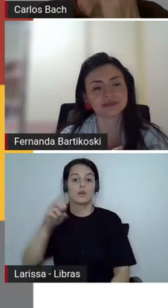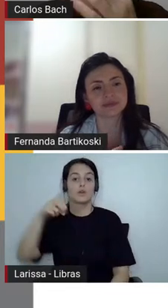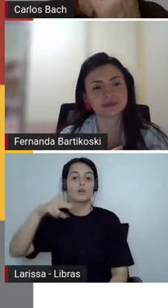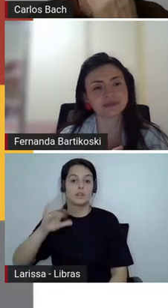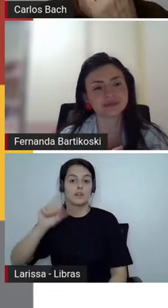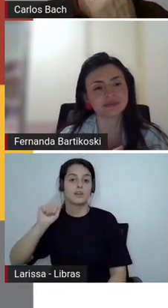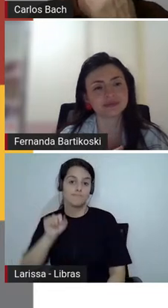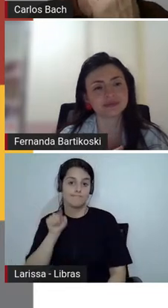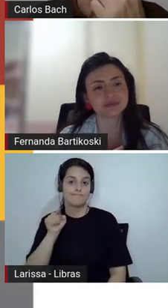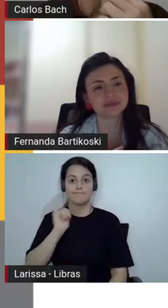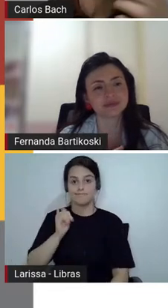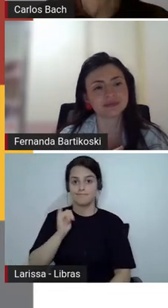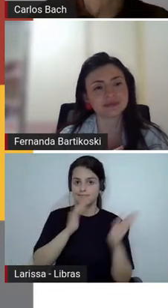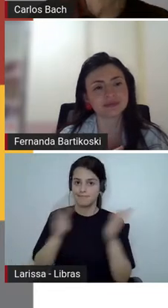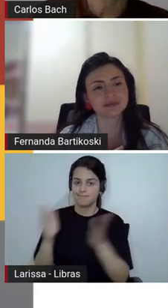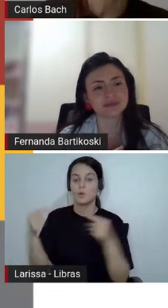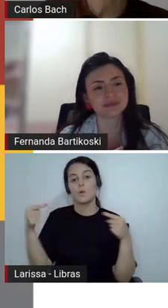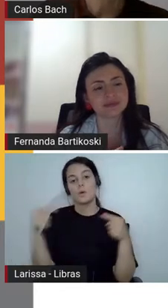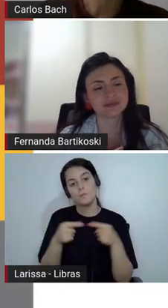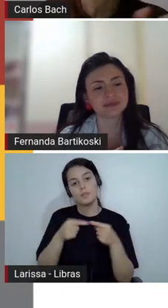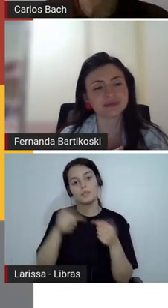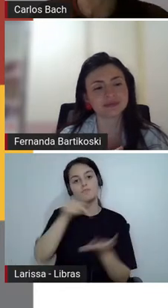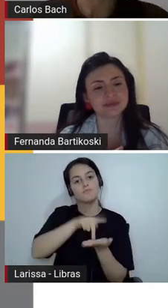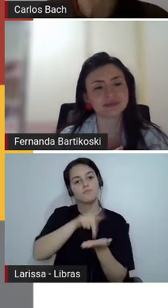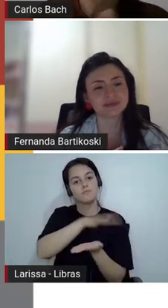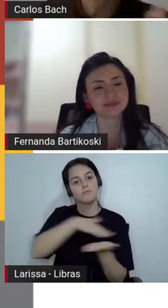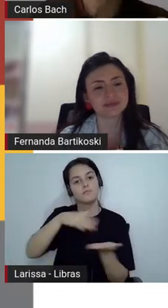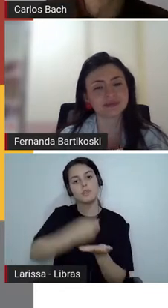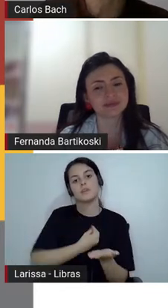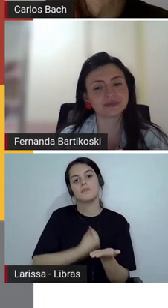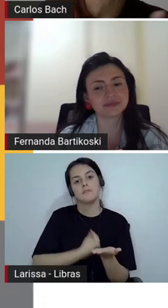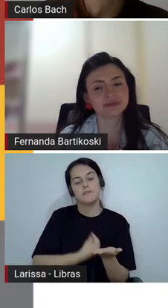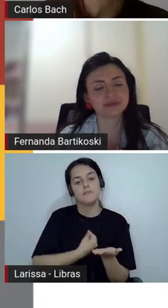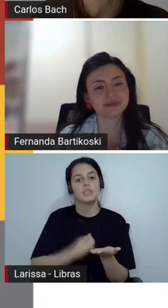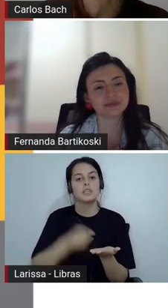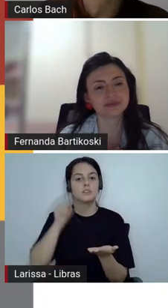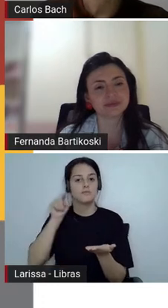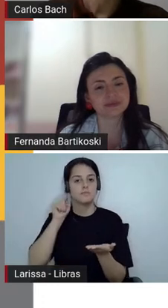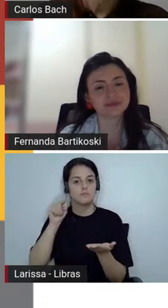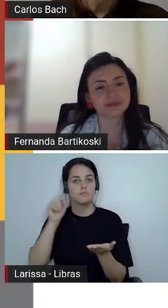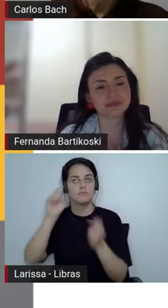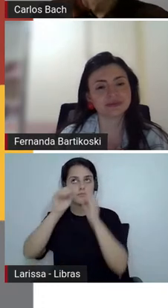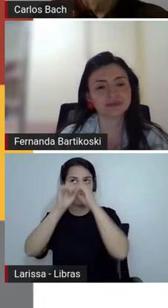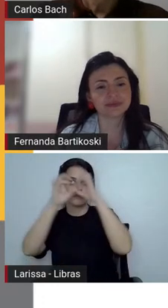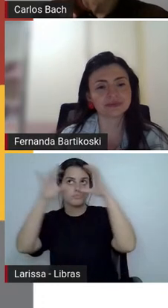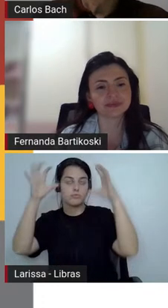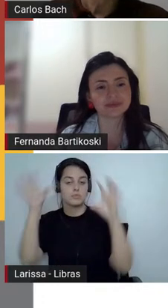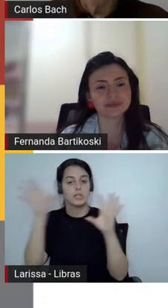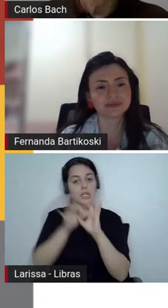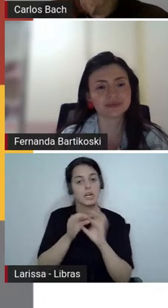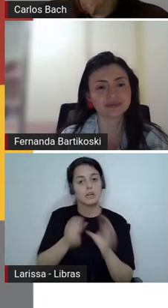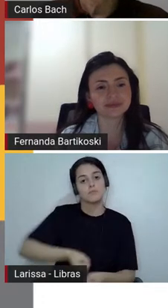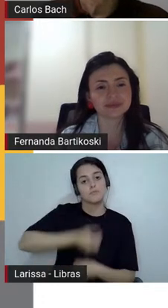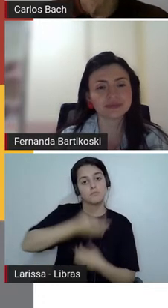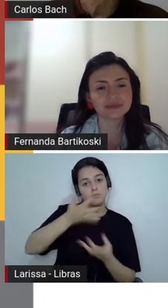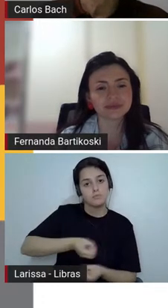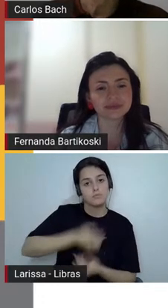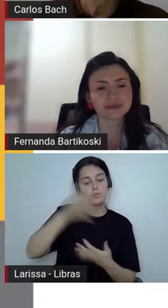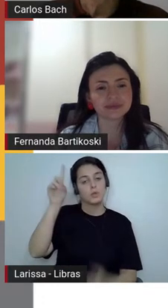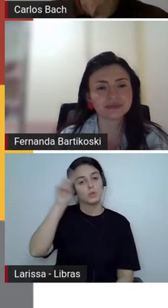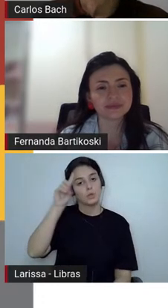vinculada a questões do cotidiano não tão às vezes poético às vezes crítico às vezes irônico ou filosófico pedir que os grupos